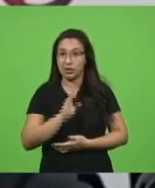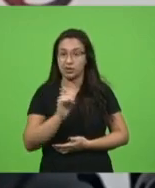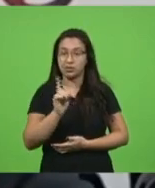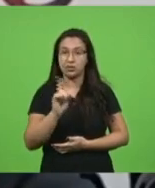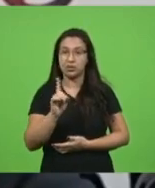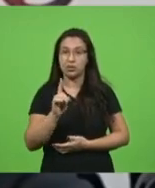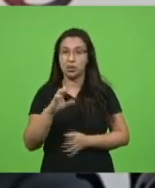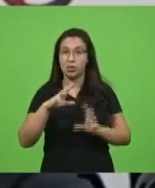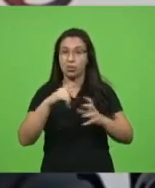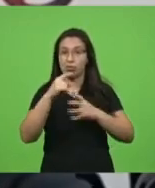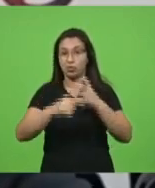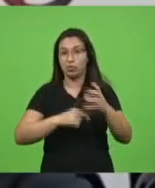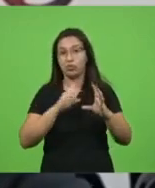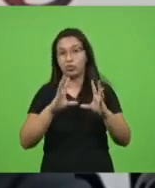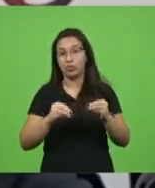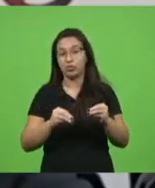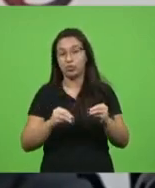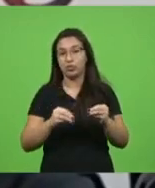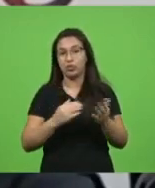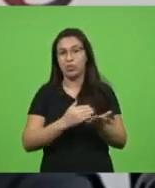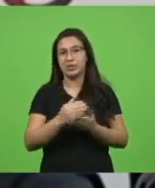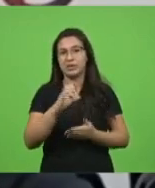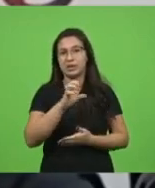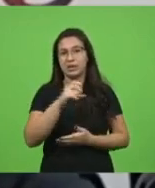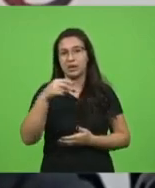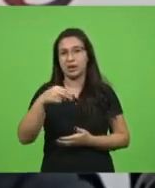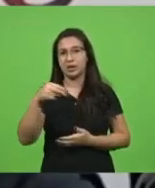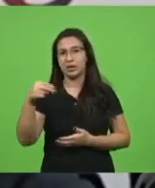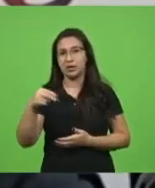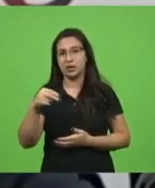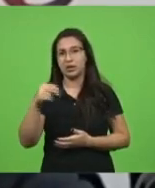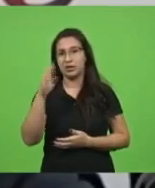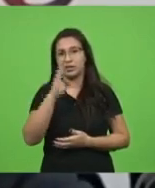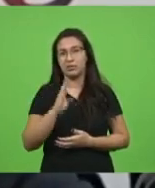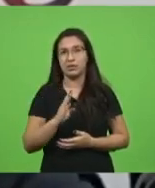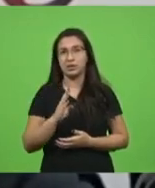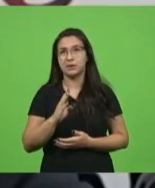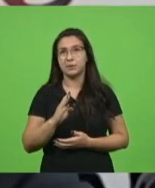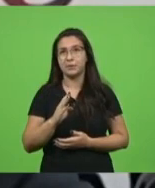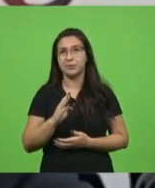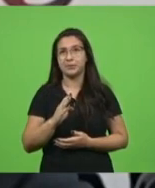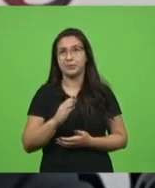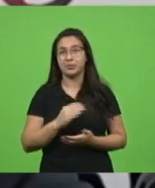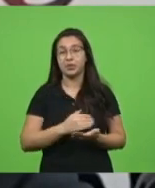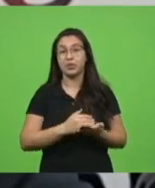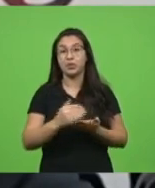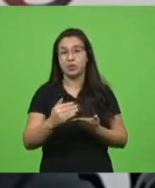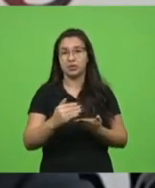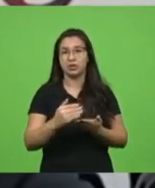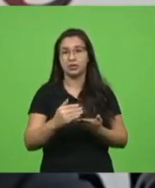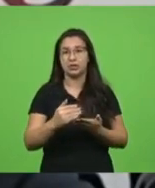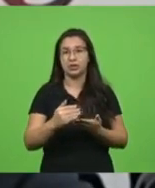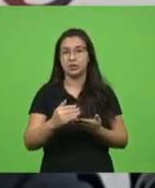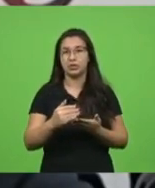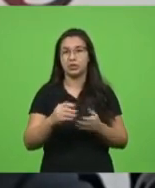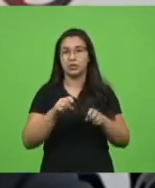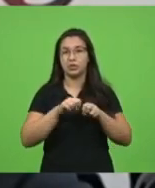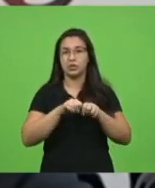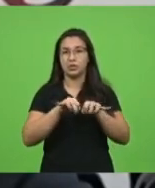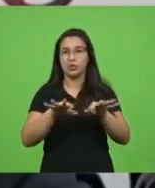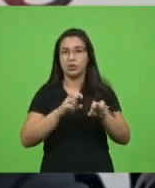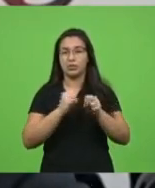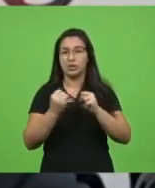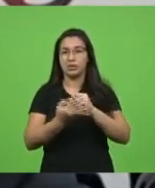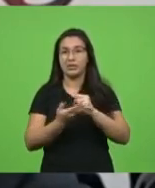aqui com uma notícia da CNN Brasil. Exemplo, no início da pandemia, Alemanha atrasa a